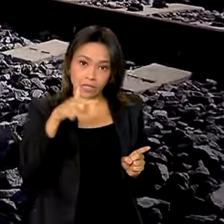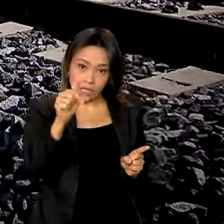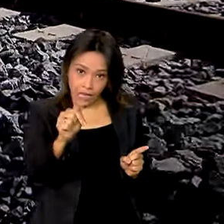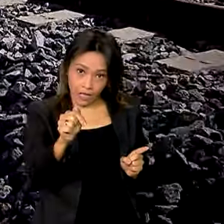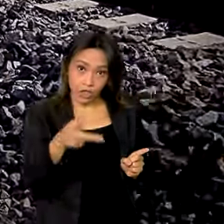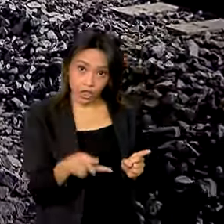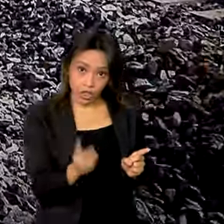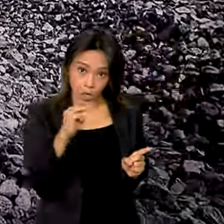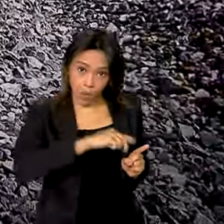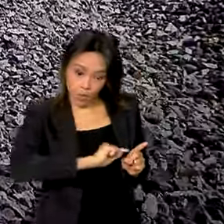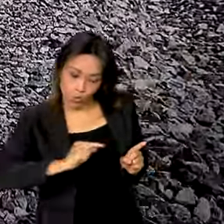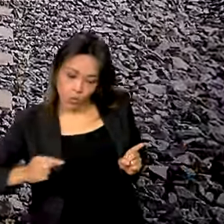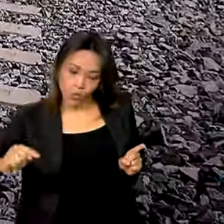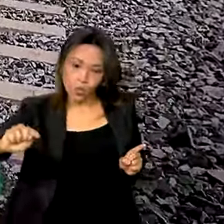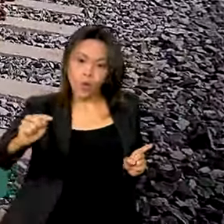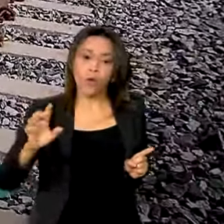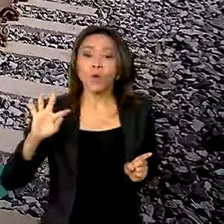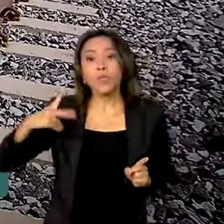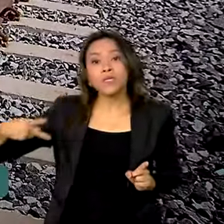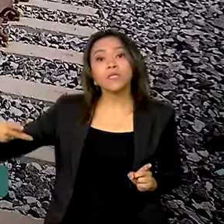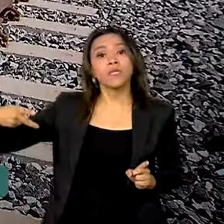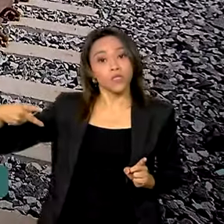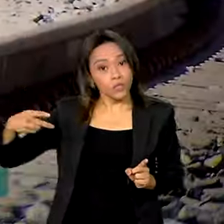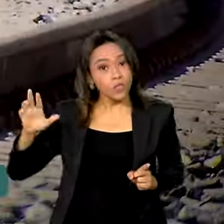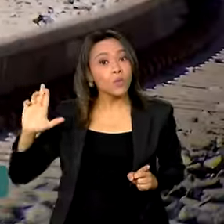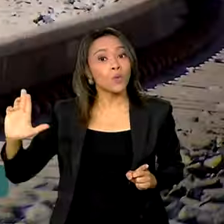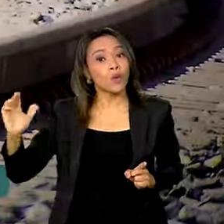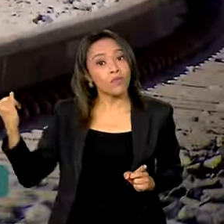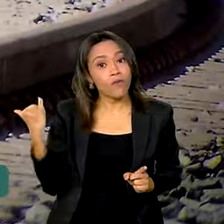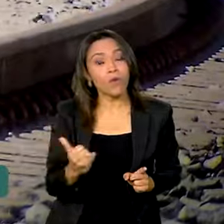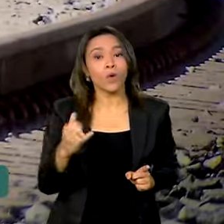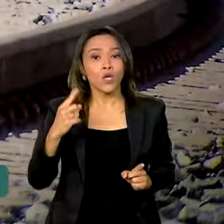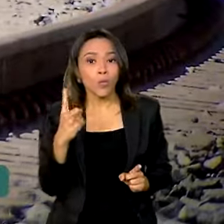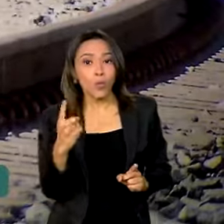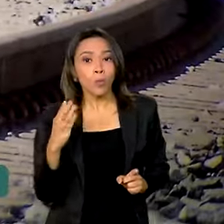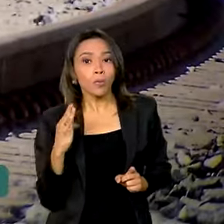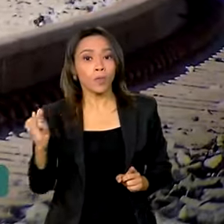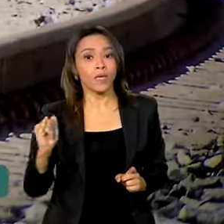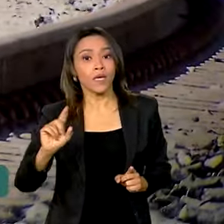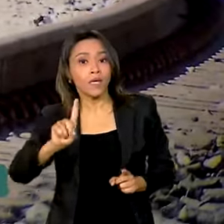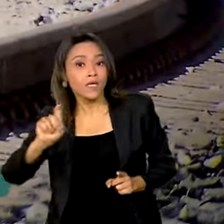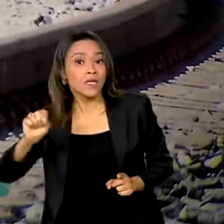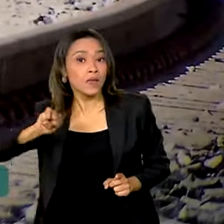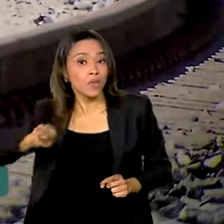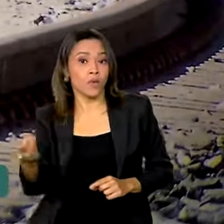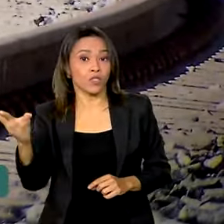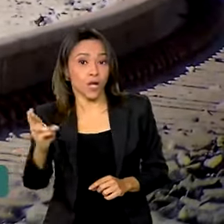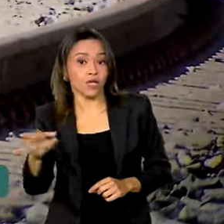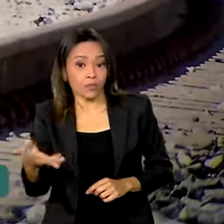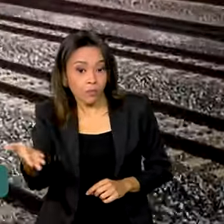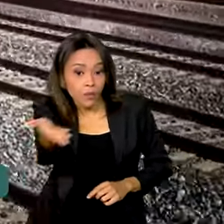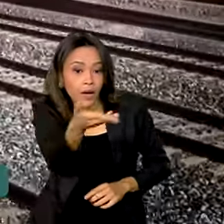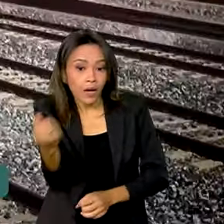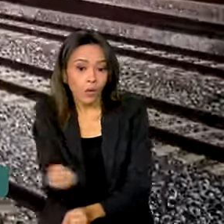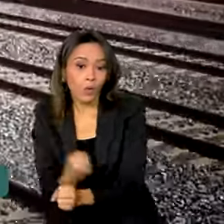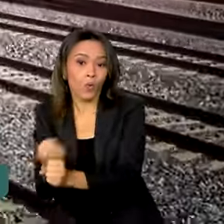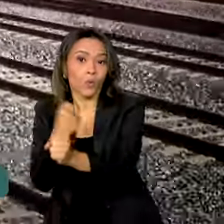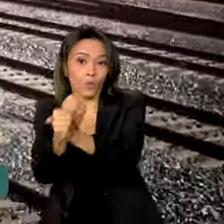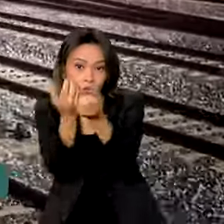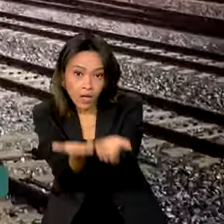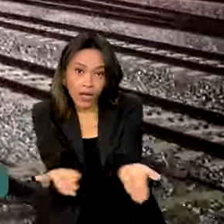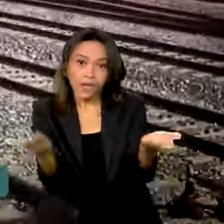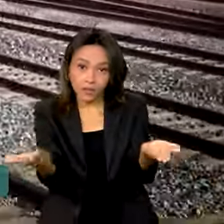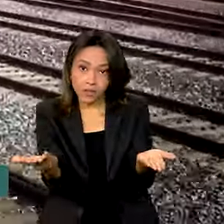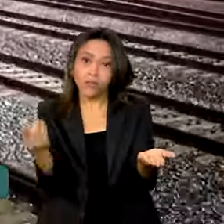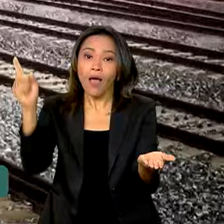Piauí, o presidente Lula destacou que o investimento de 1 bilhão e 100 milhões de reais para realizar a obra é também um